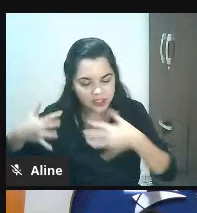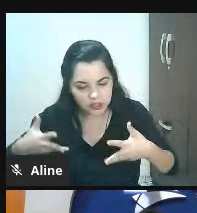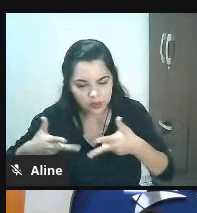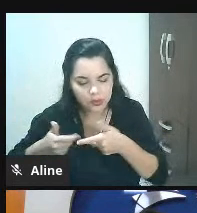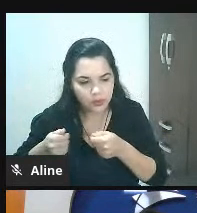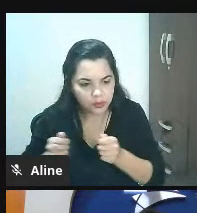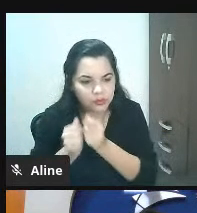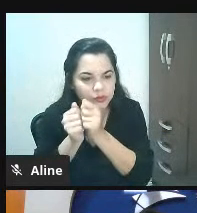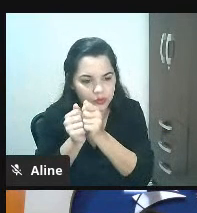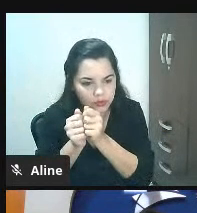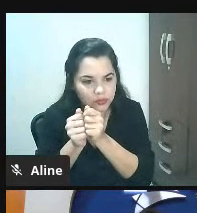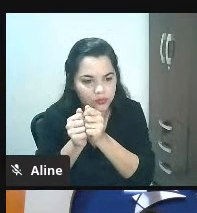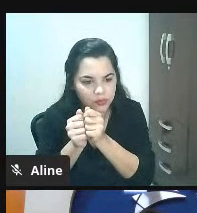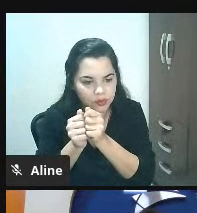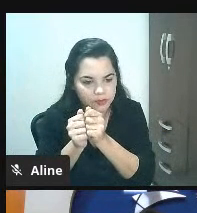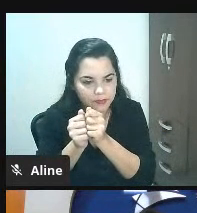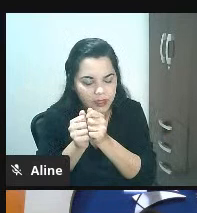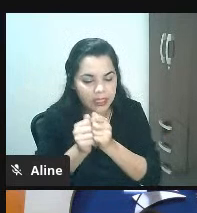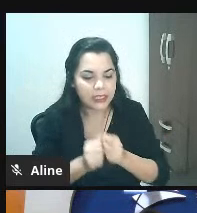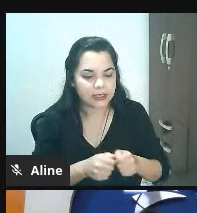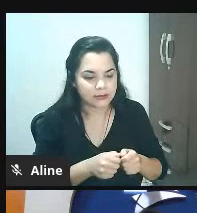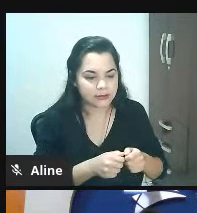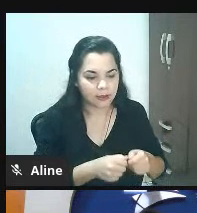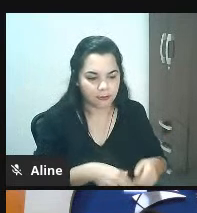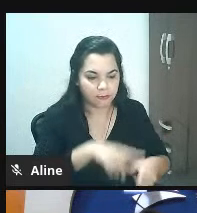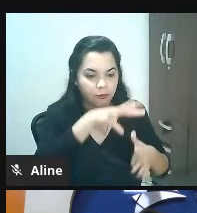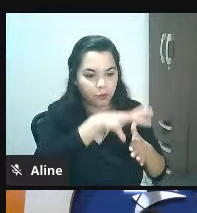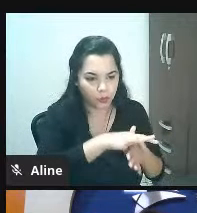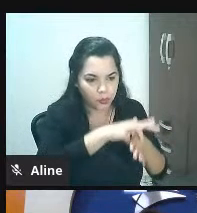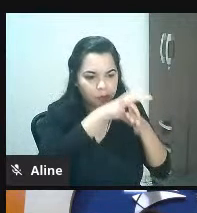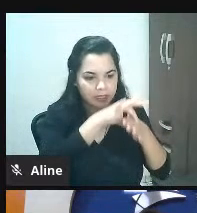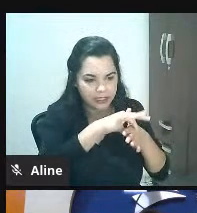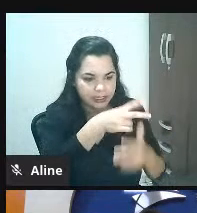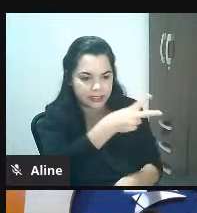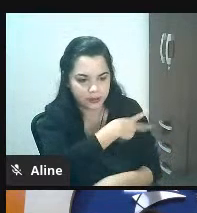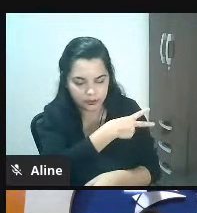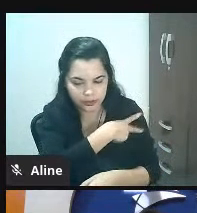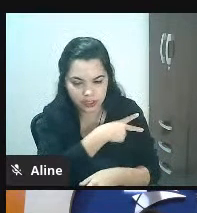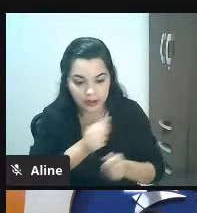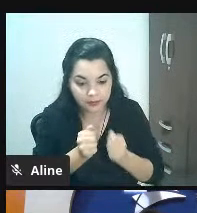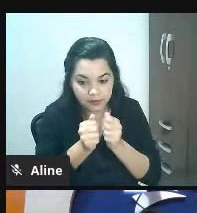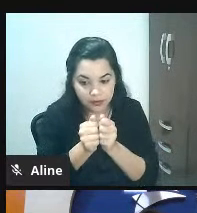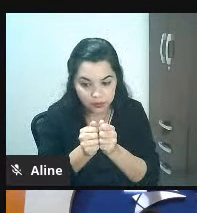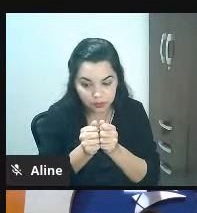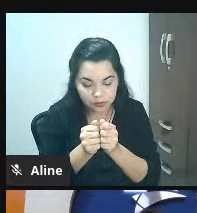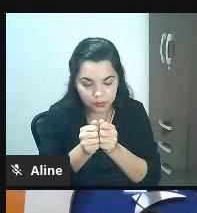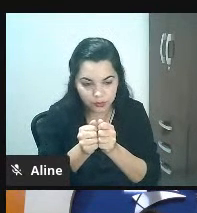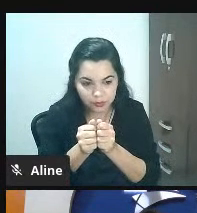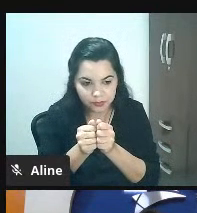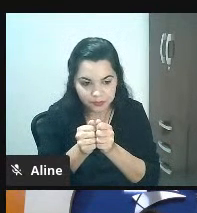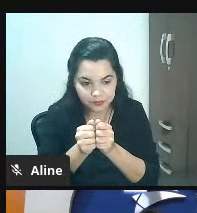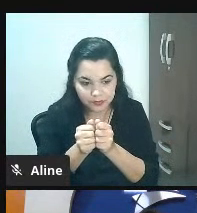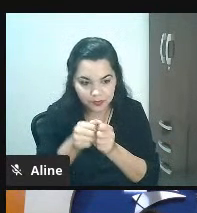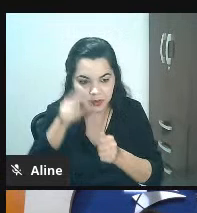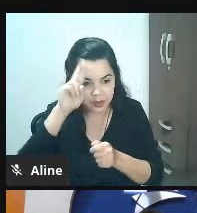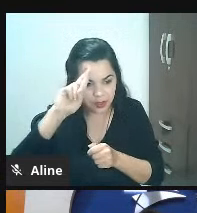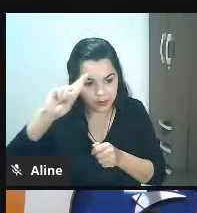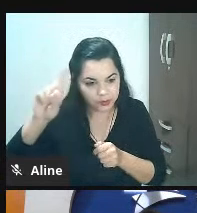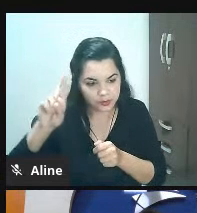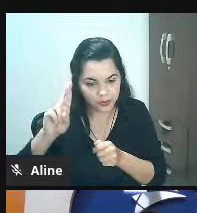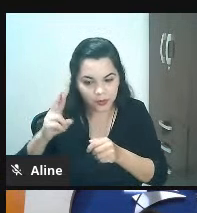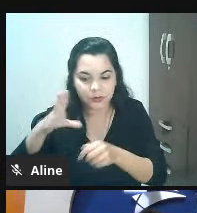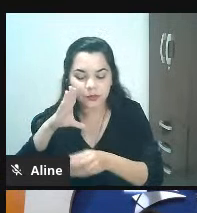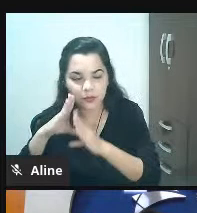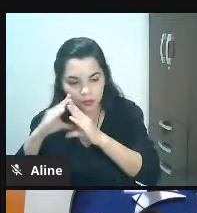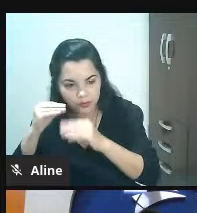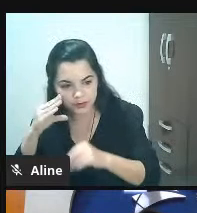líder e liderado falar vamos pensar o seguinte o a gente pode fazer e olha cada caixinha dessa é uma sugestão lá embaixo está escrito assim menos tempo é